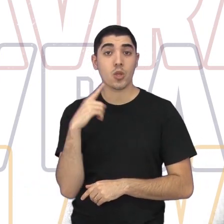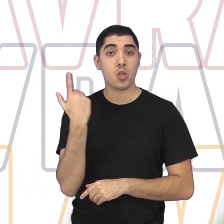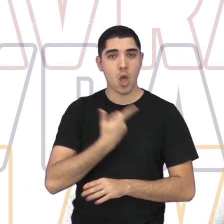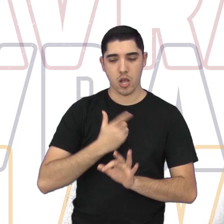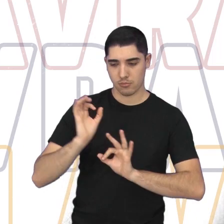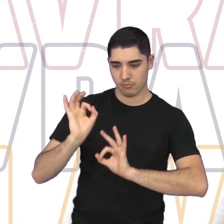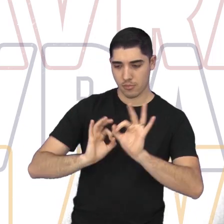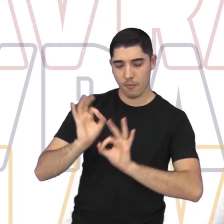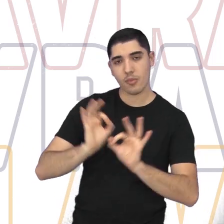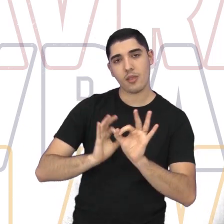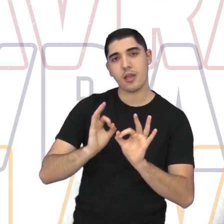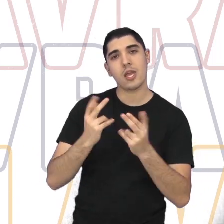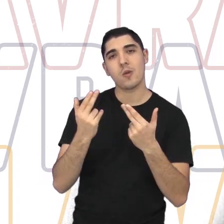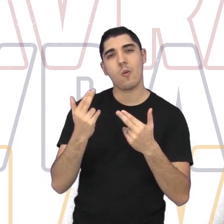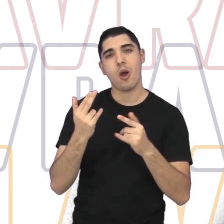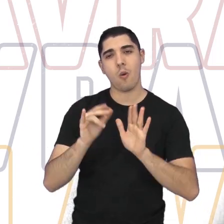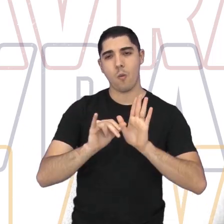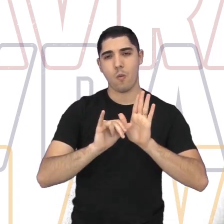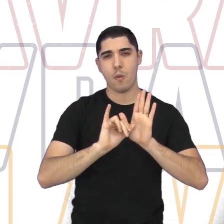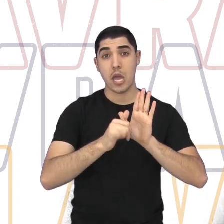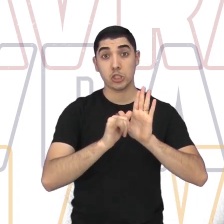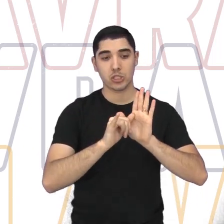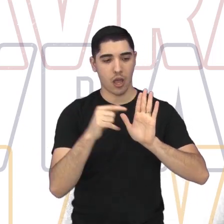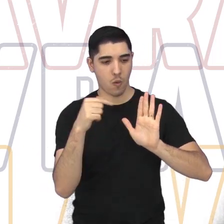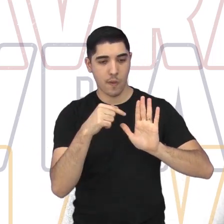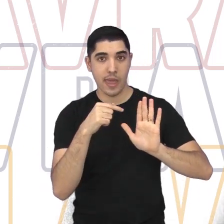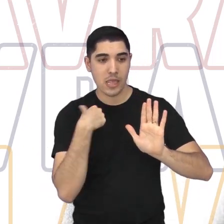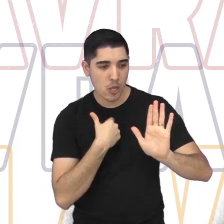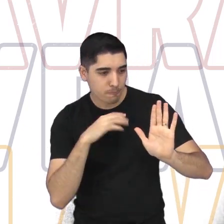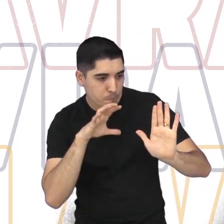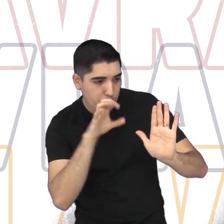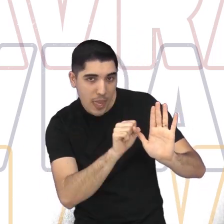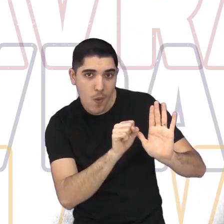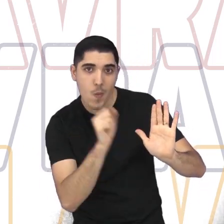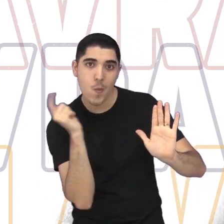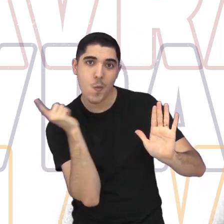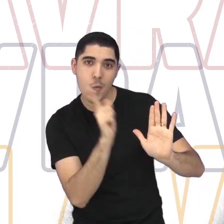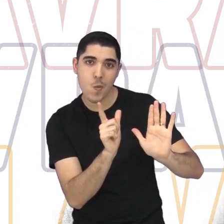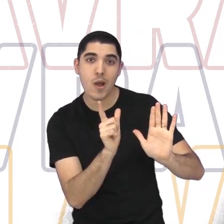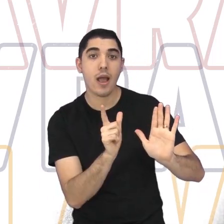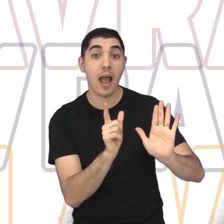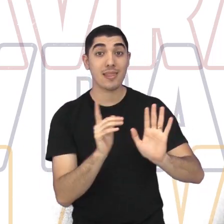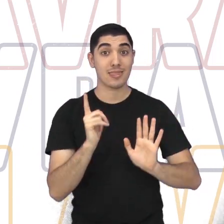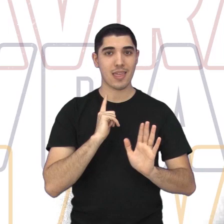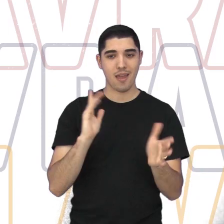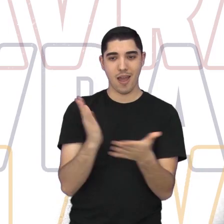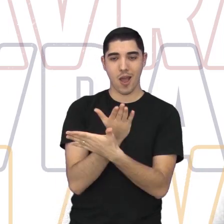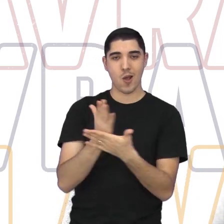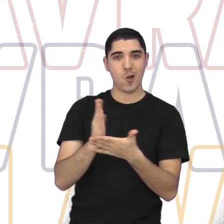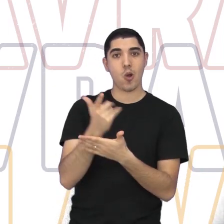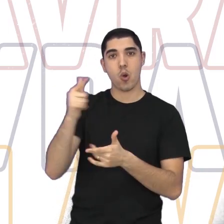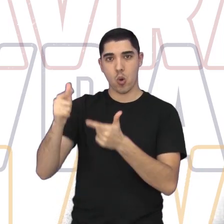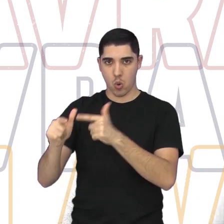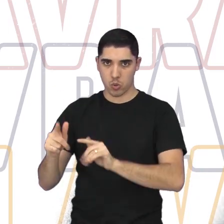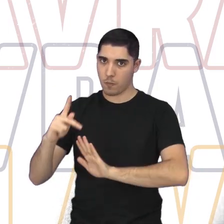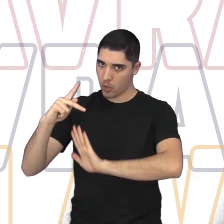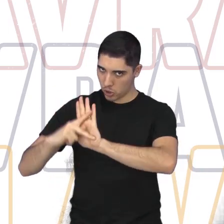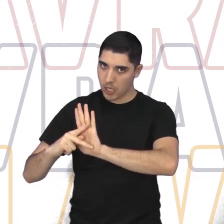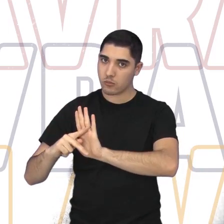gravamos através de um edital que nós conseguimos. Tivemos aí alguns projetos também.